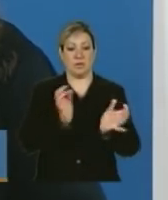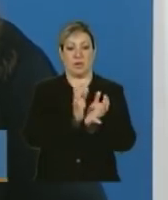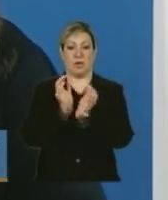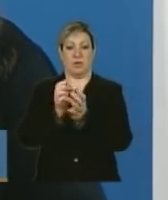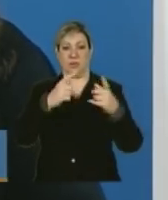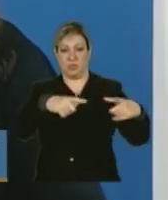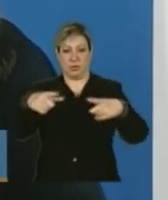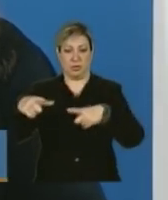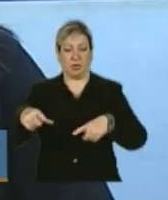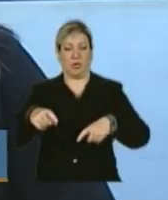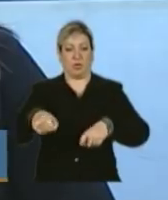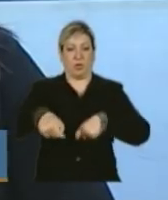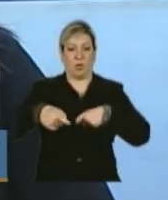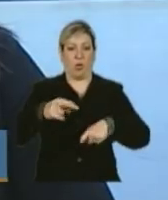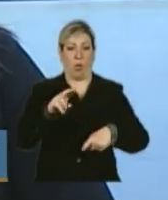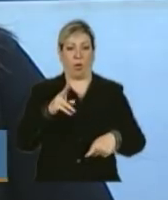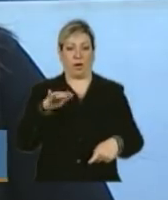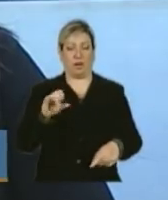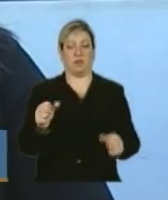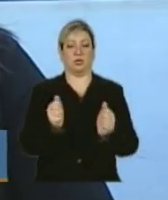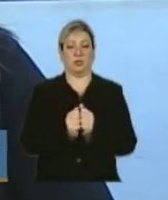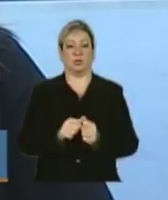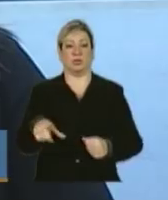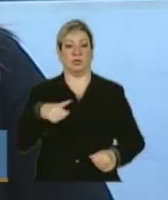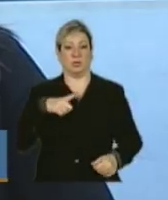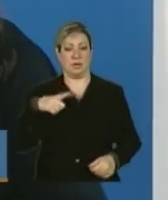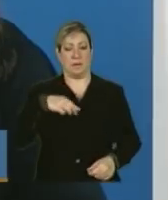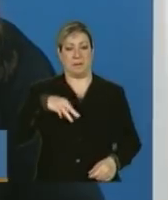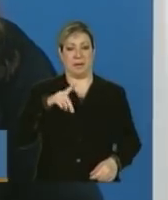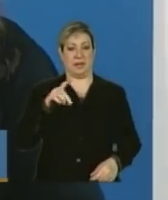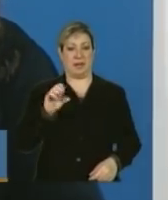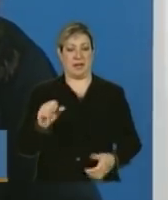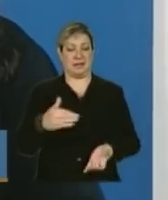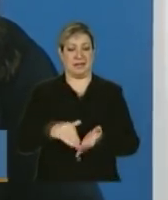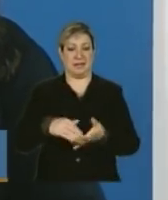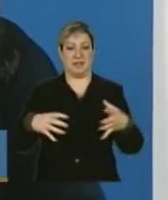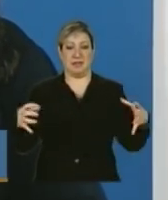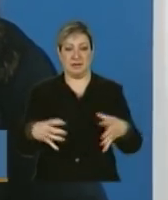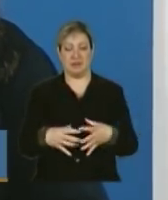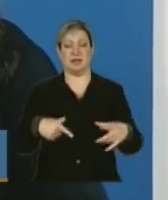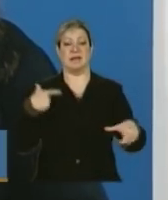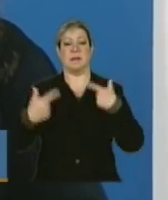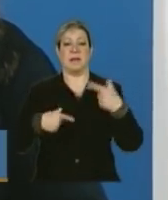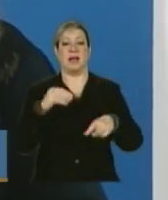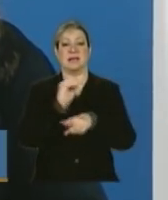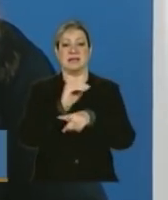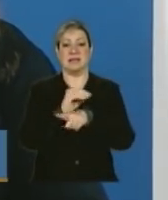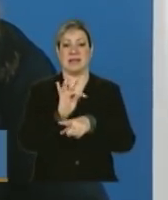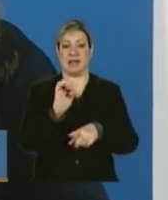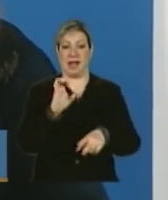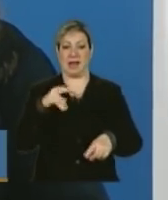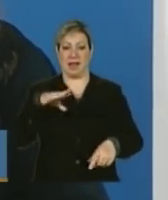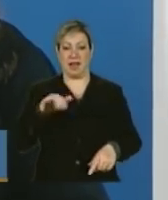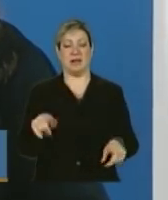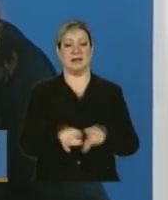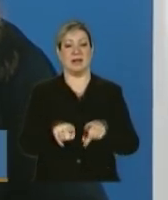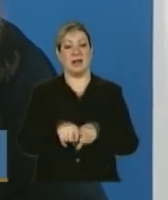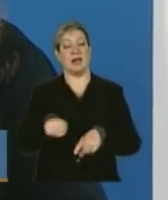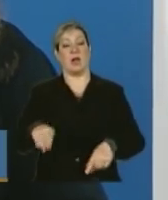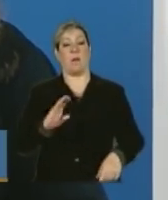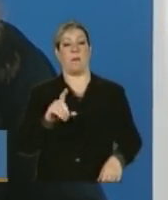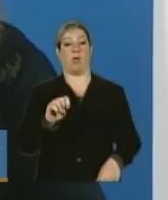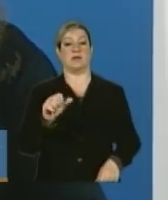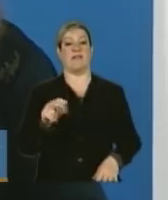Agrário, junto com a Secretaria de Segurança Alimentar do MDS, que tem a ação de assistência técnica que eu falava, e a ação do Bolsa Verde.